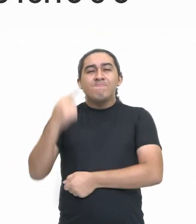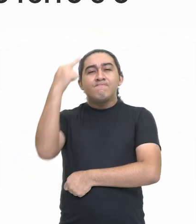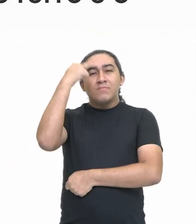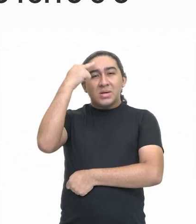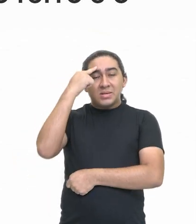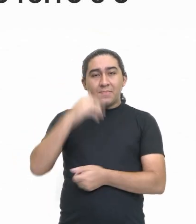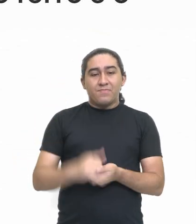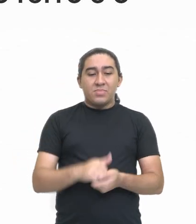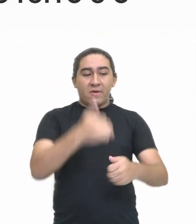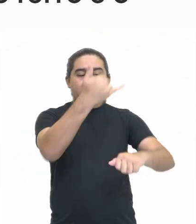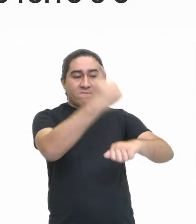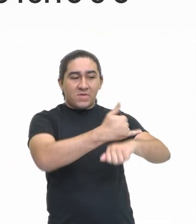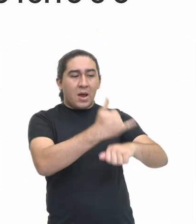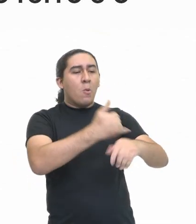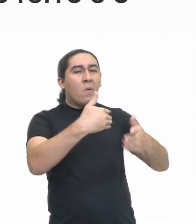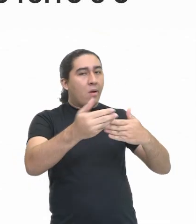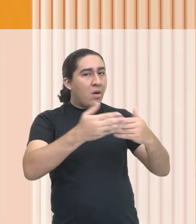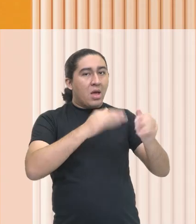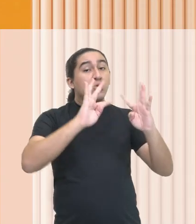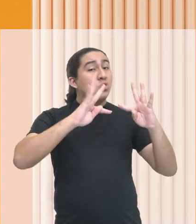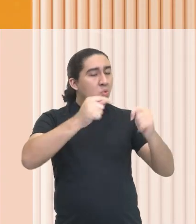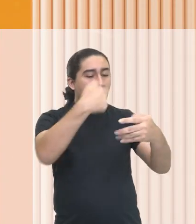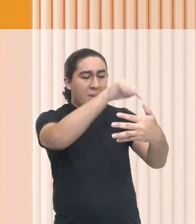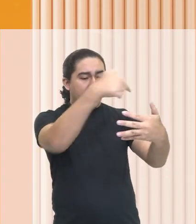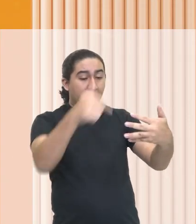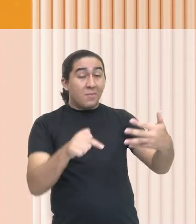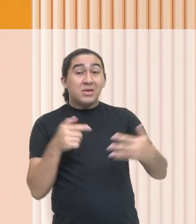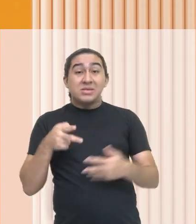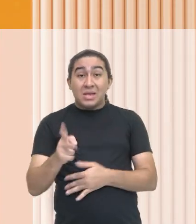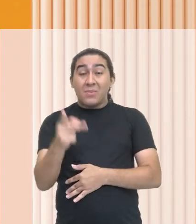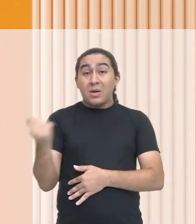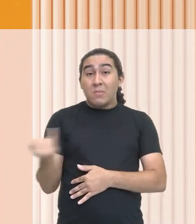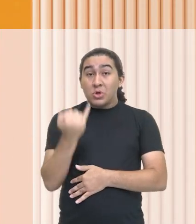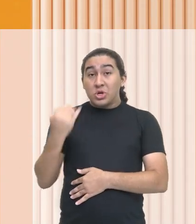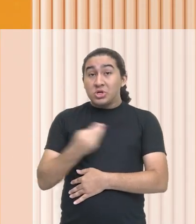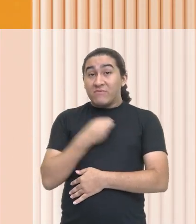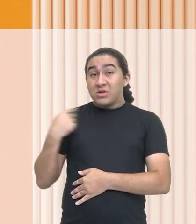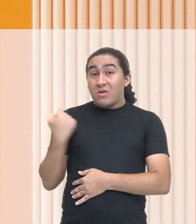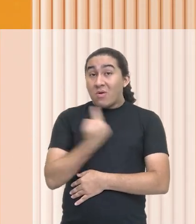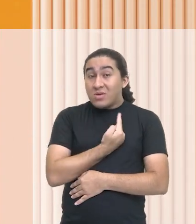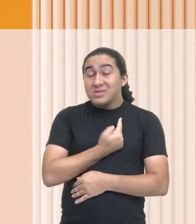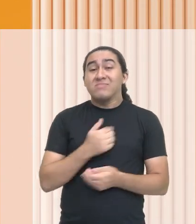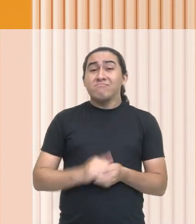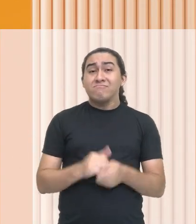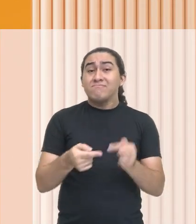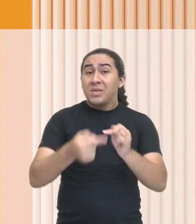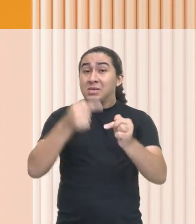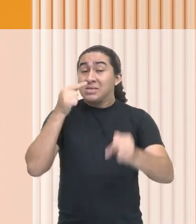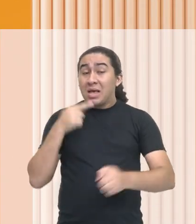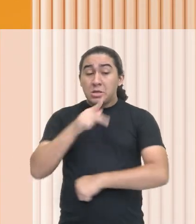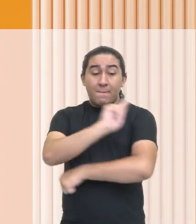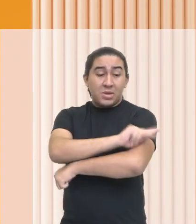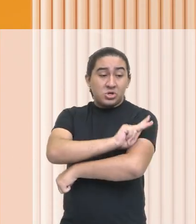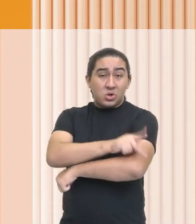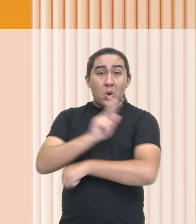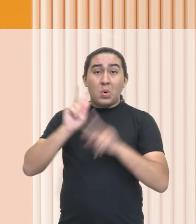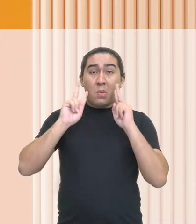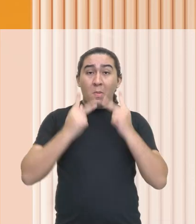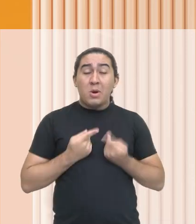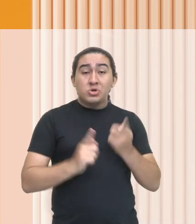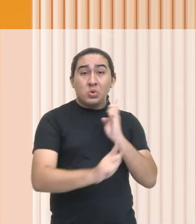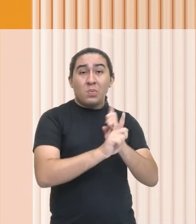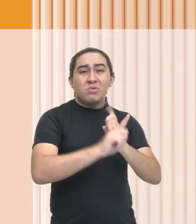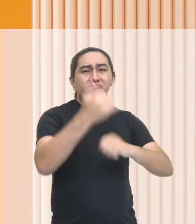os metais sempre tiveram um valor para o ser humano, não é? Desde a pré-história na chamada Idade dos Metais, quando o homem descobriu os primeiros